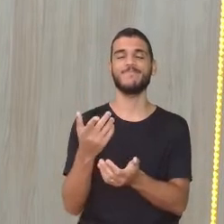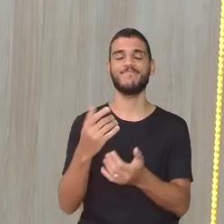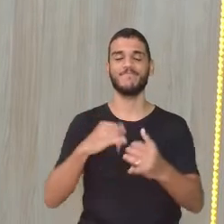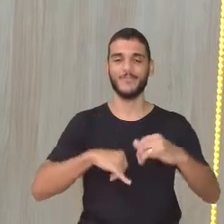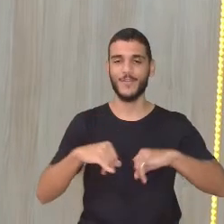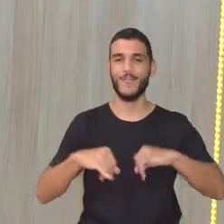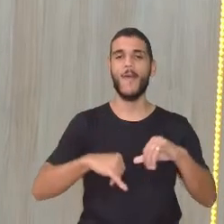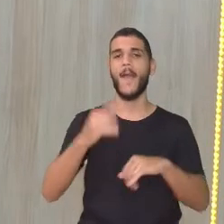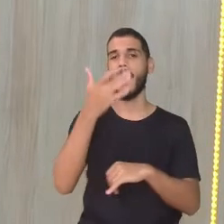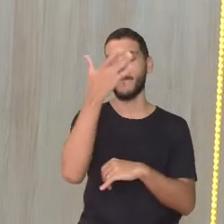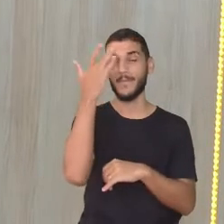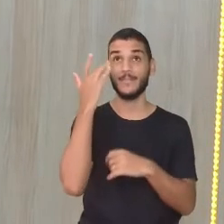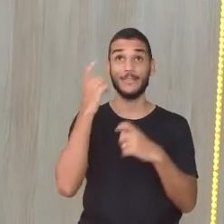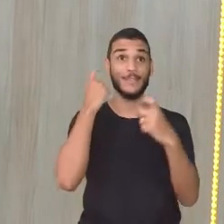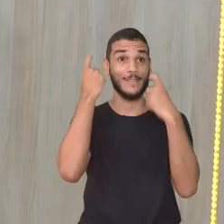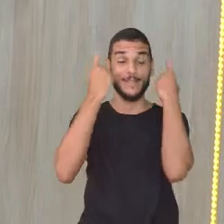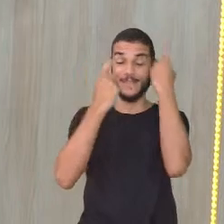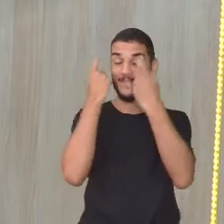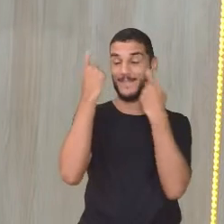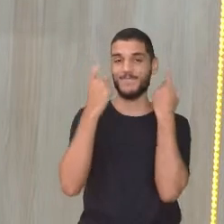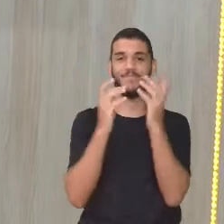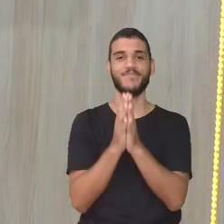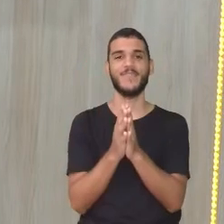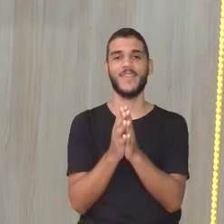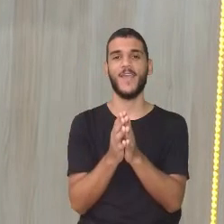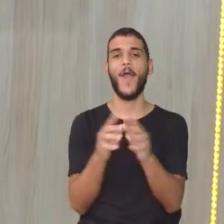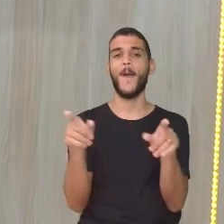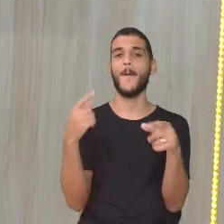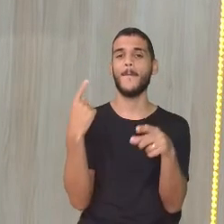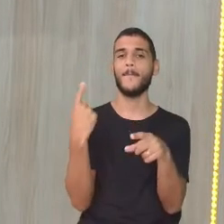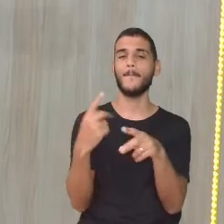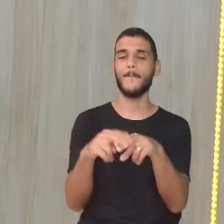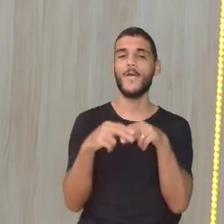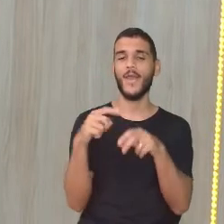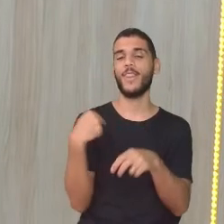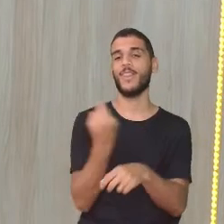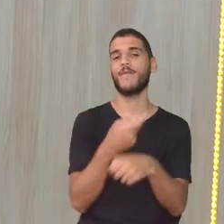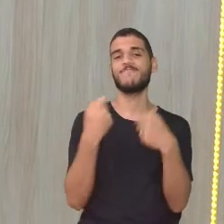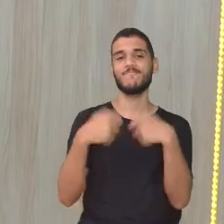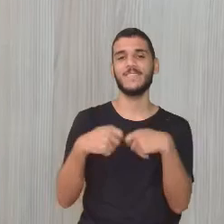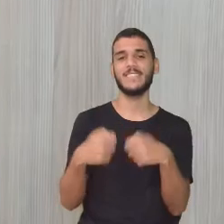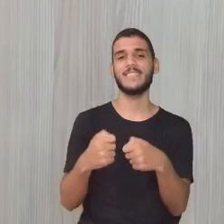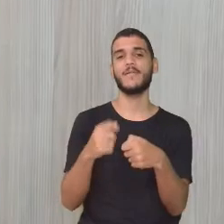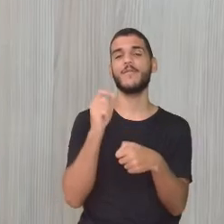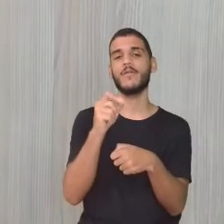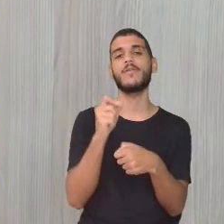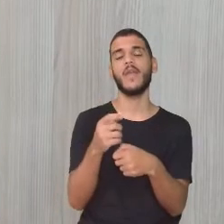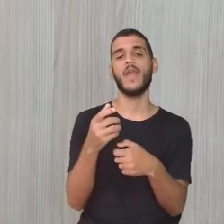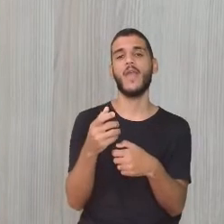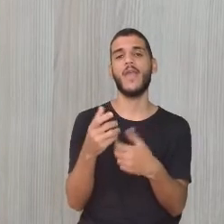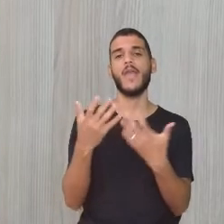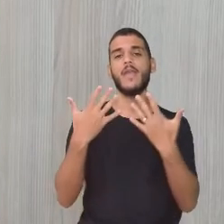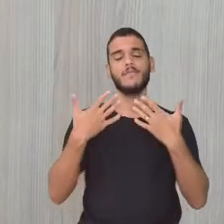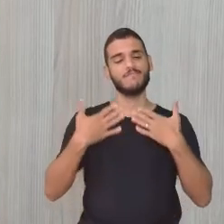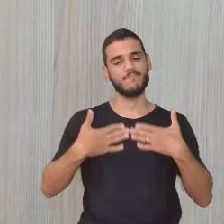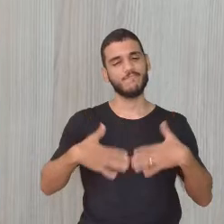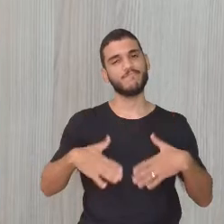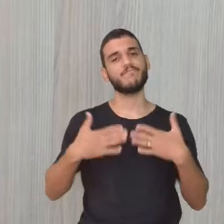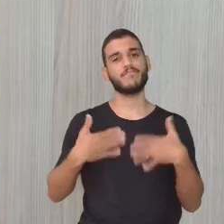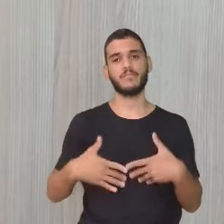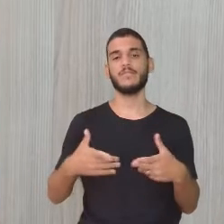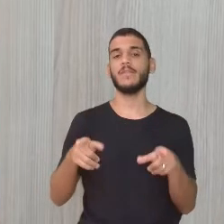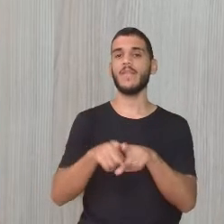meio perturbadas ali. Porque a gente precisa de um tempo de descanso, Exatamente. E isso aumenta também o nível de estresse,